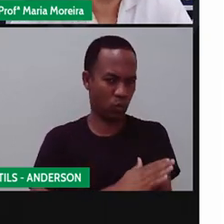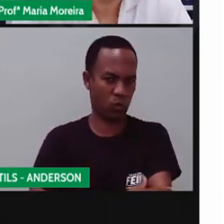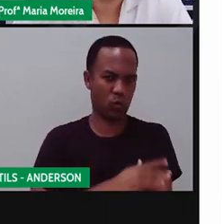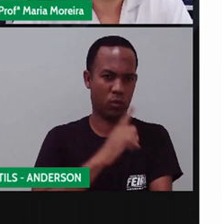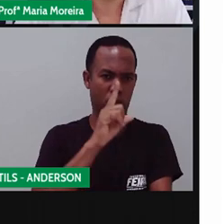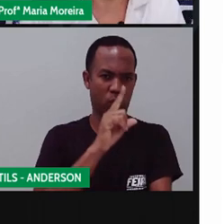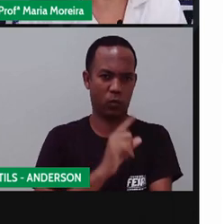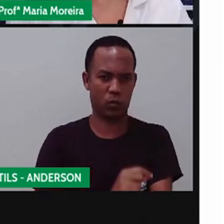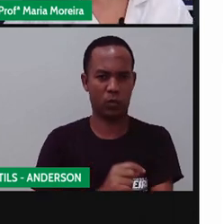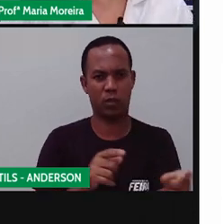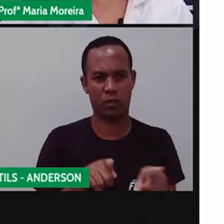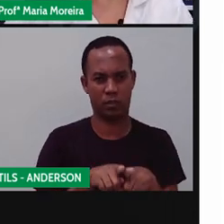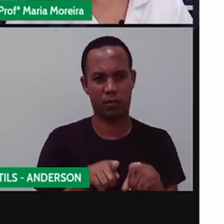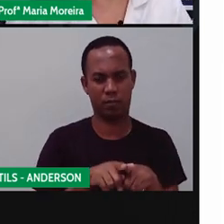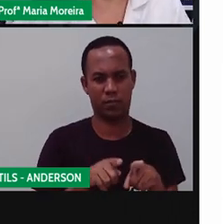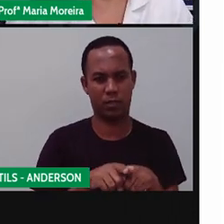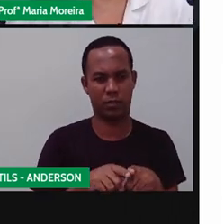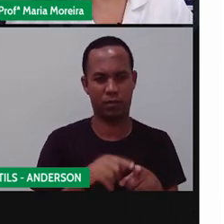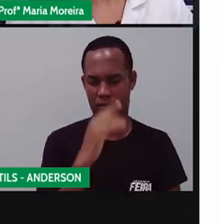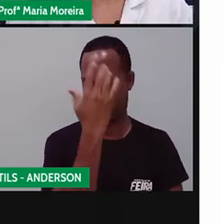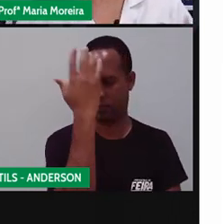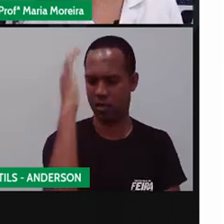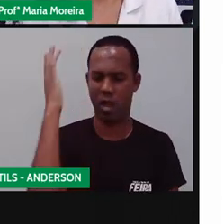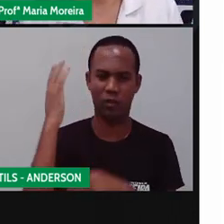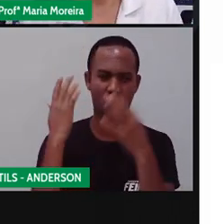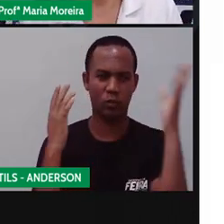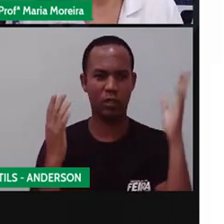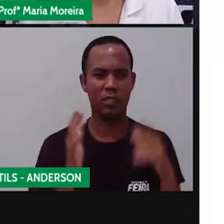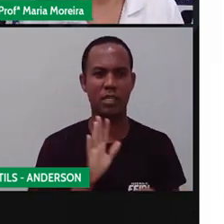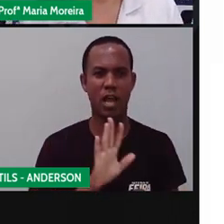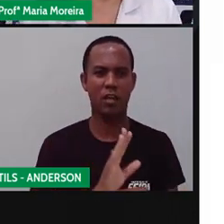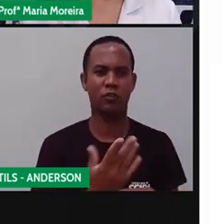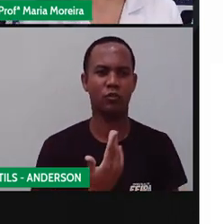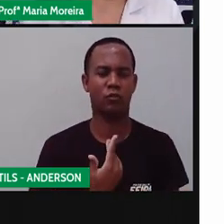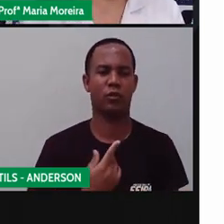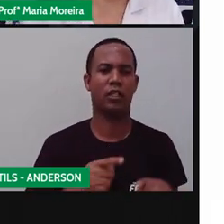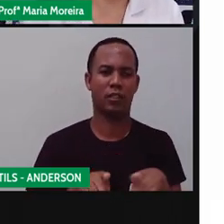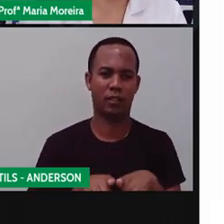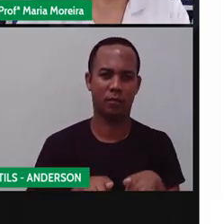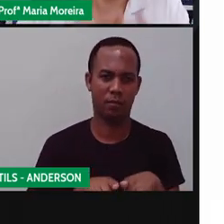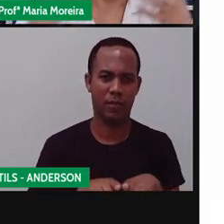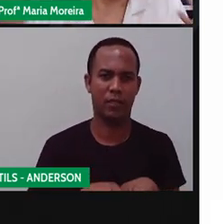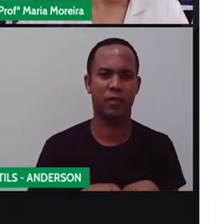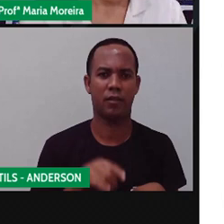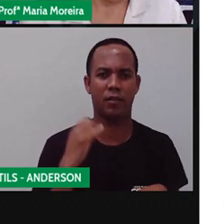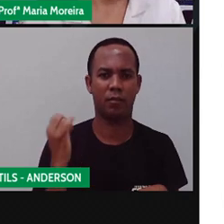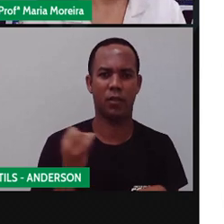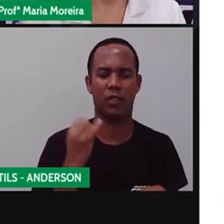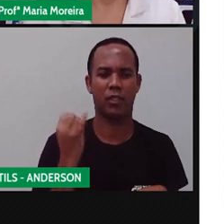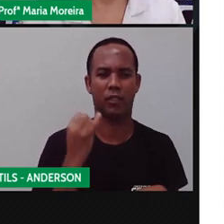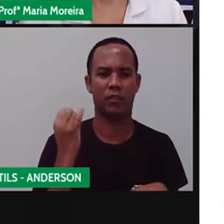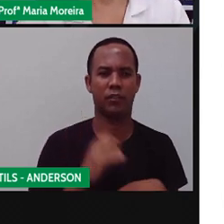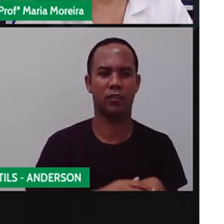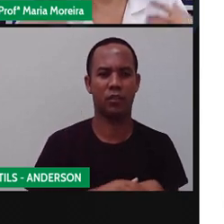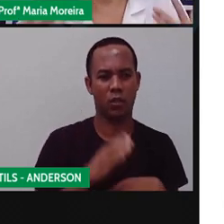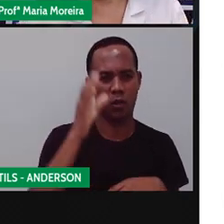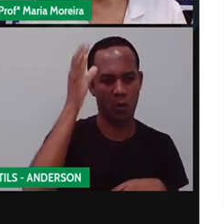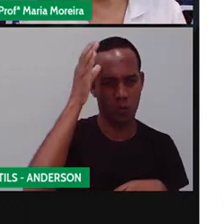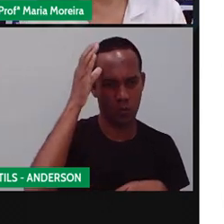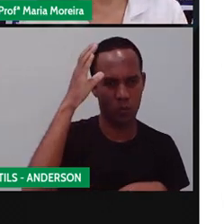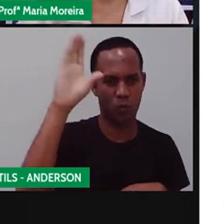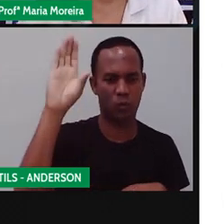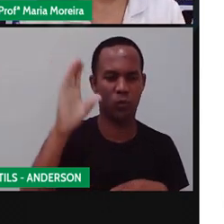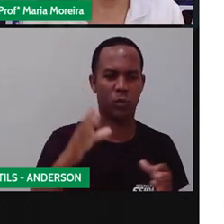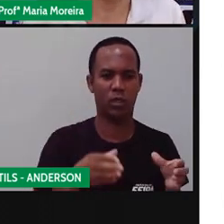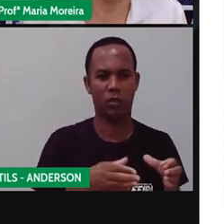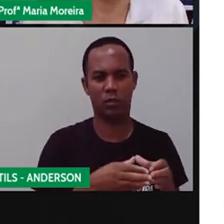É interessantíssimo como a natureza, na verdade, ela ajuda o homem. E aí isso está na nossa cultura por conta dos